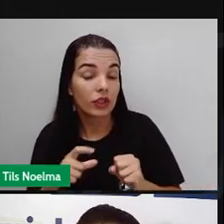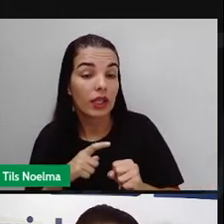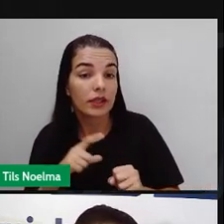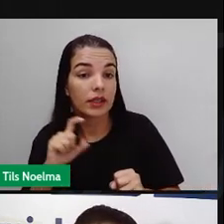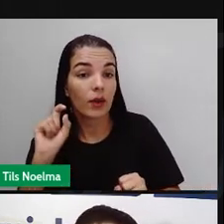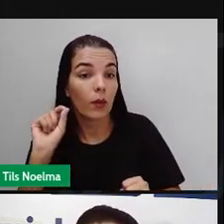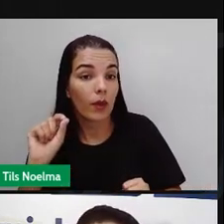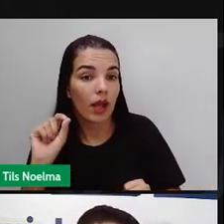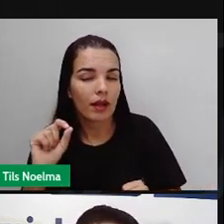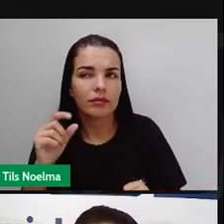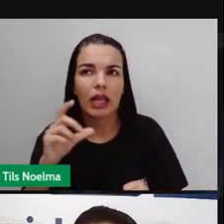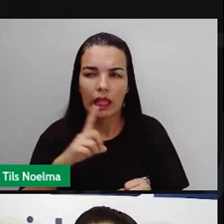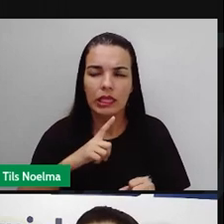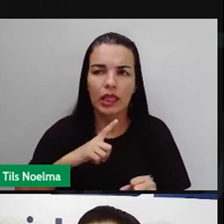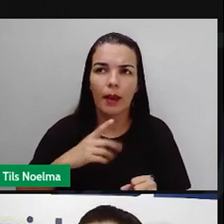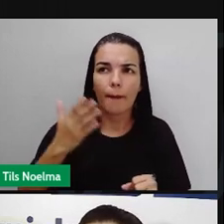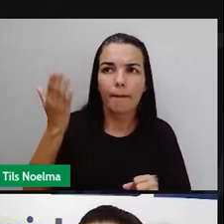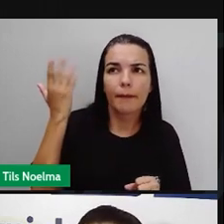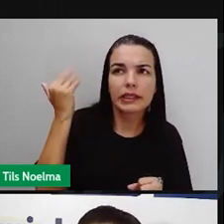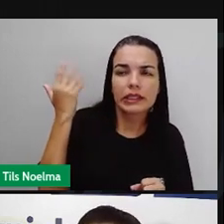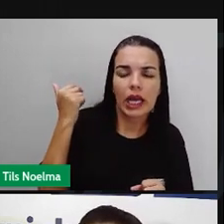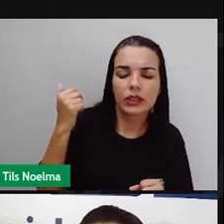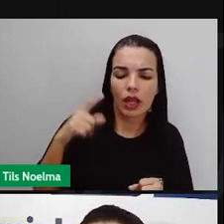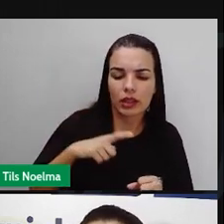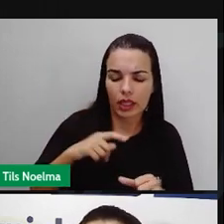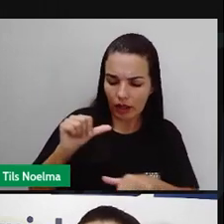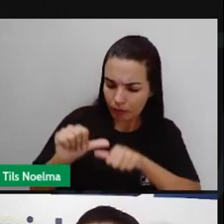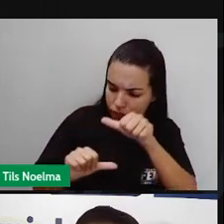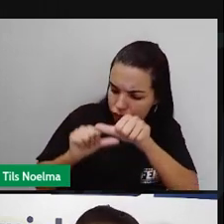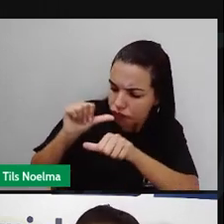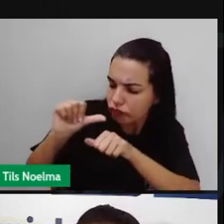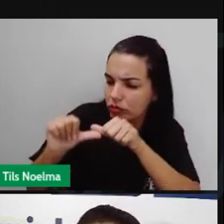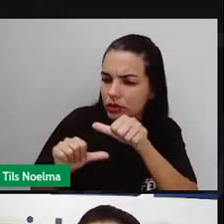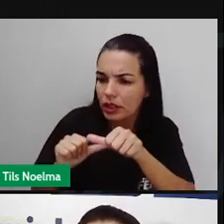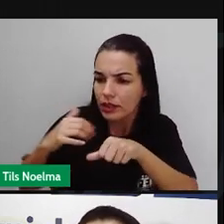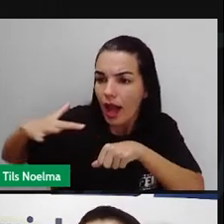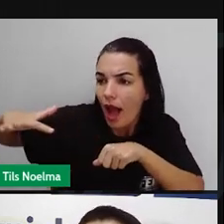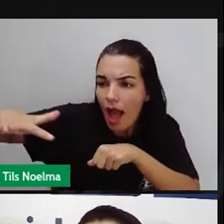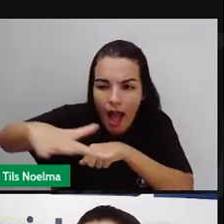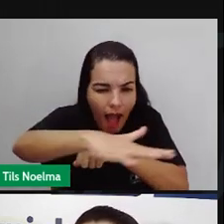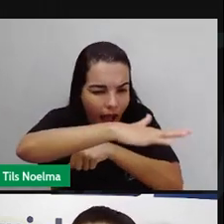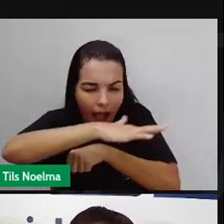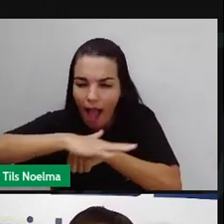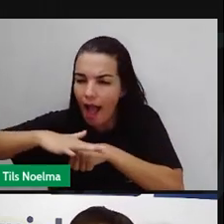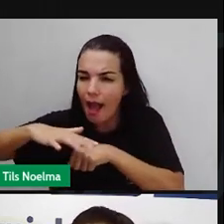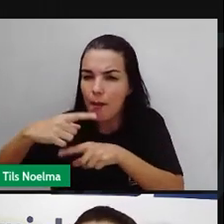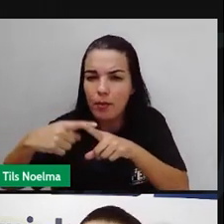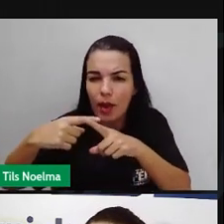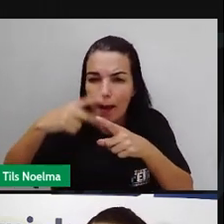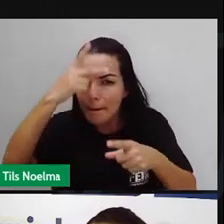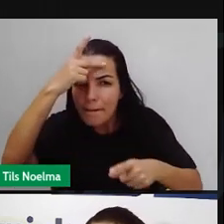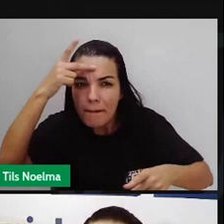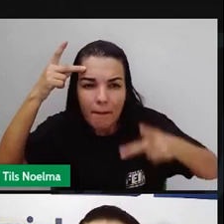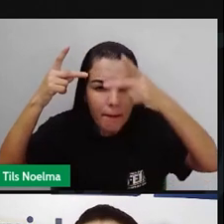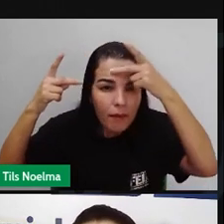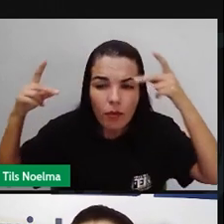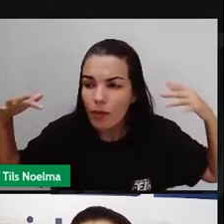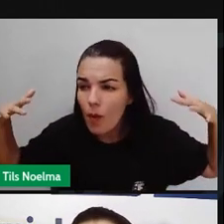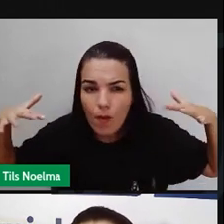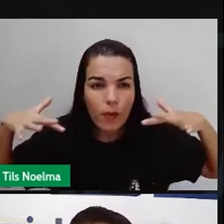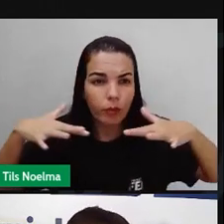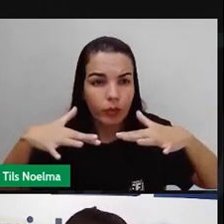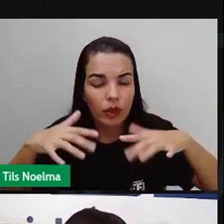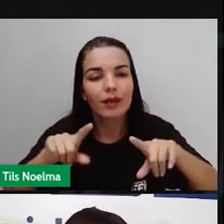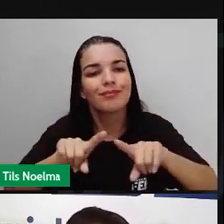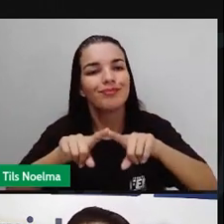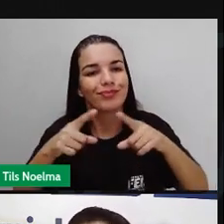mudanças na nossa cidade, alterações da paisagem, justamente por conta do povoamento, a Amazônia também